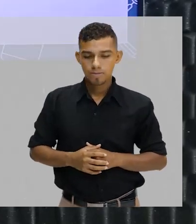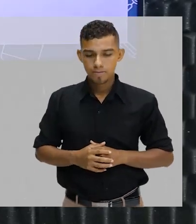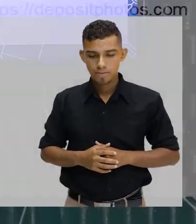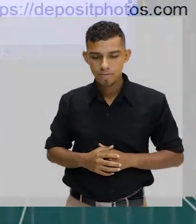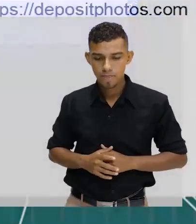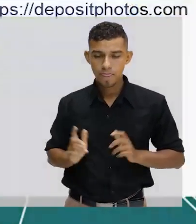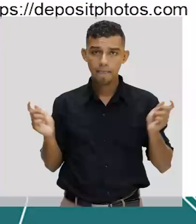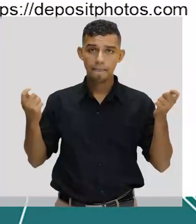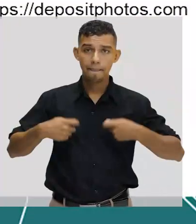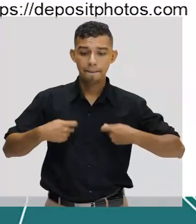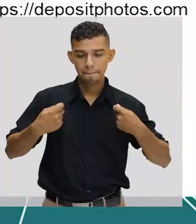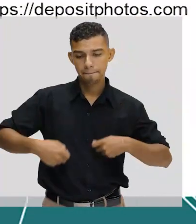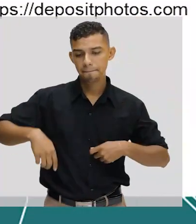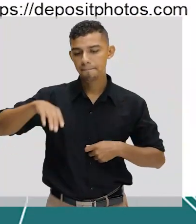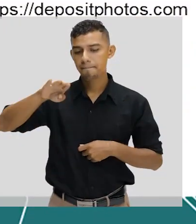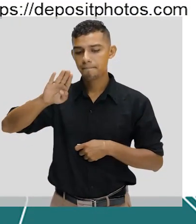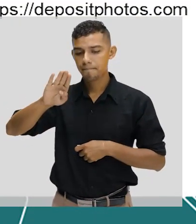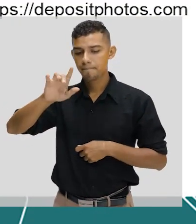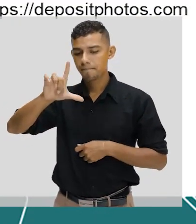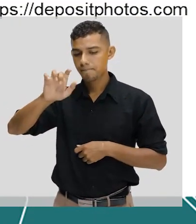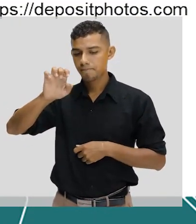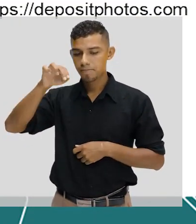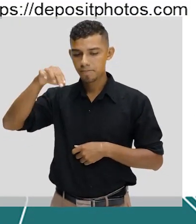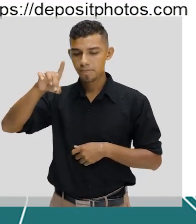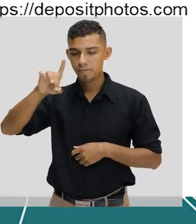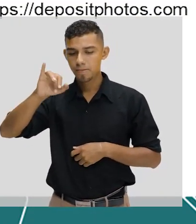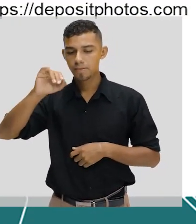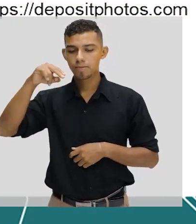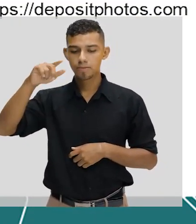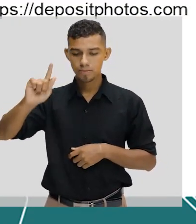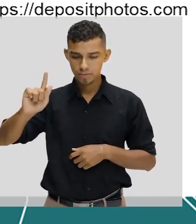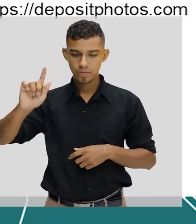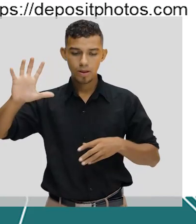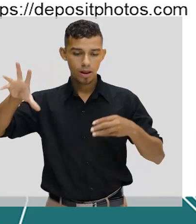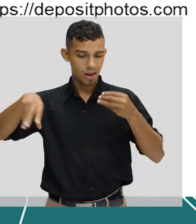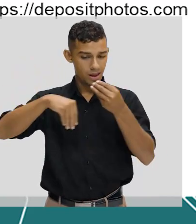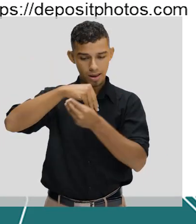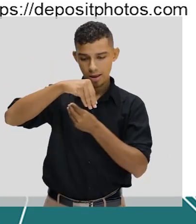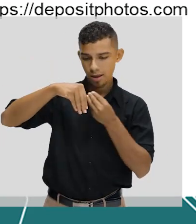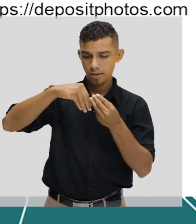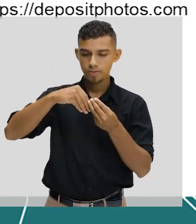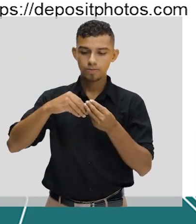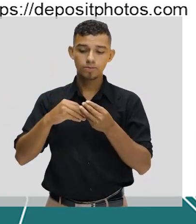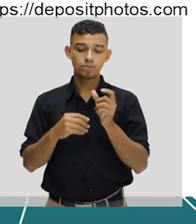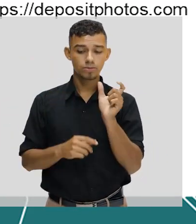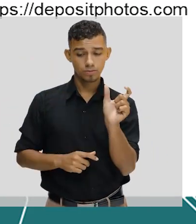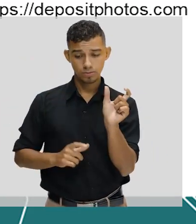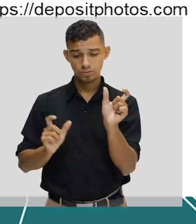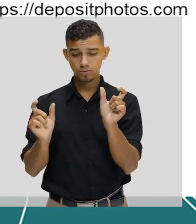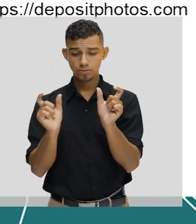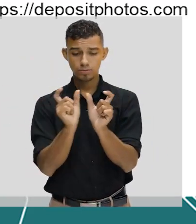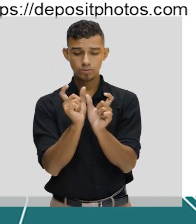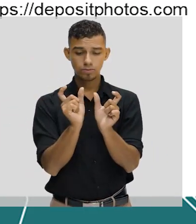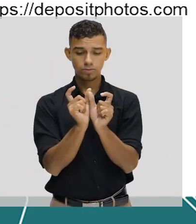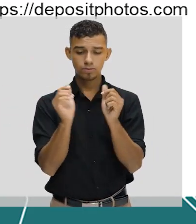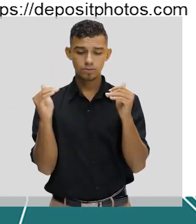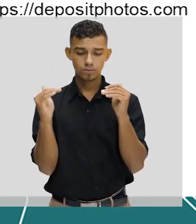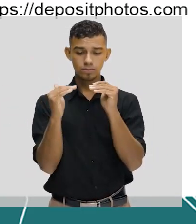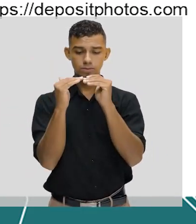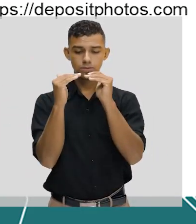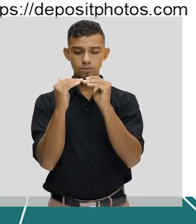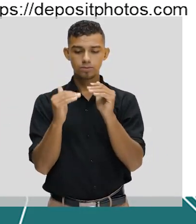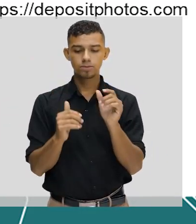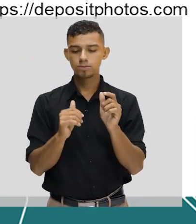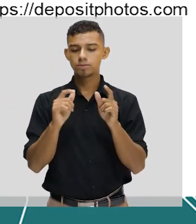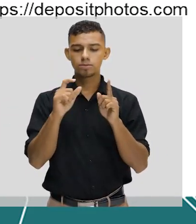processo de blending, que é a mistura, a junção, eu vou usar só uma parte. Eu combino a